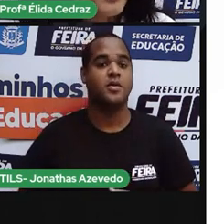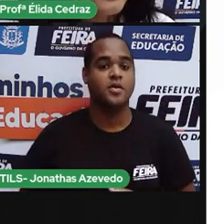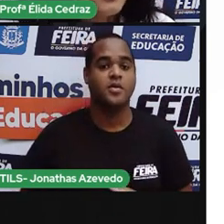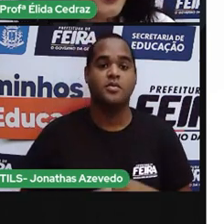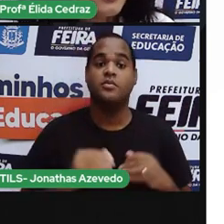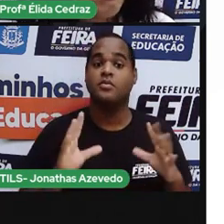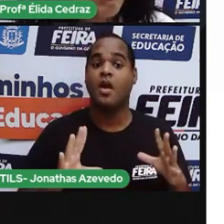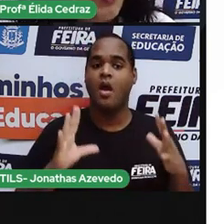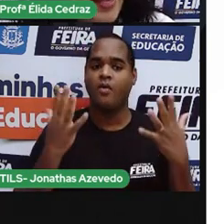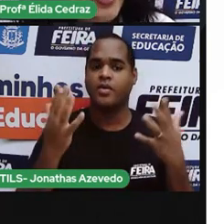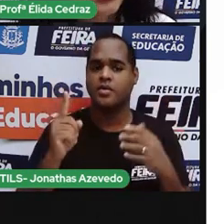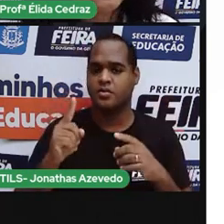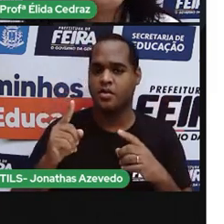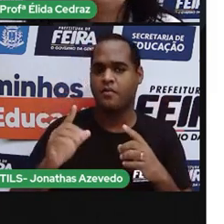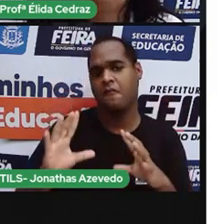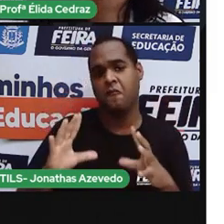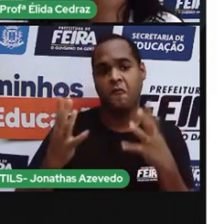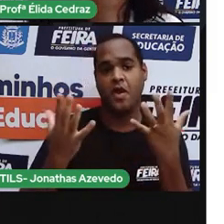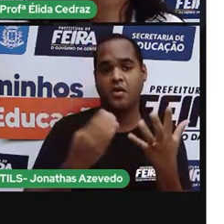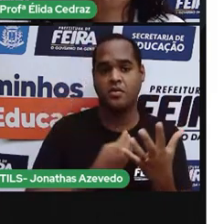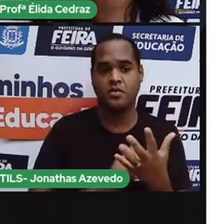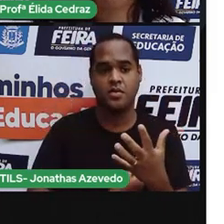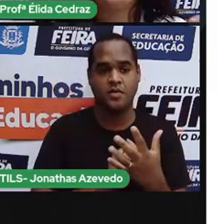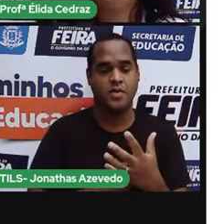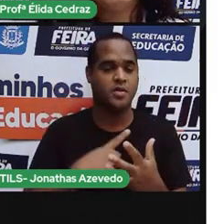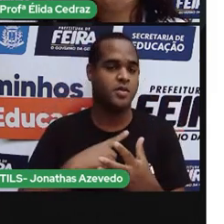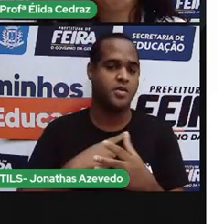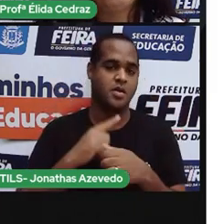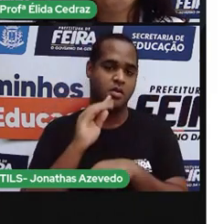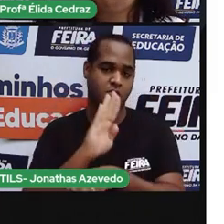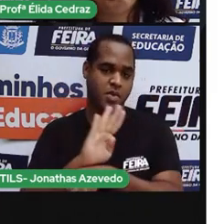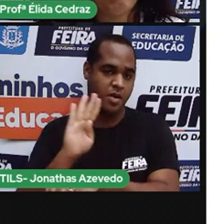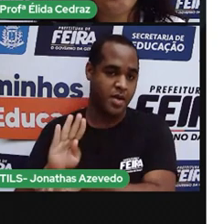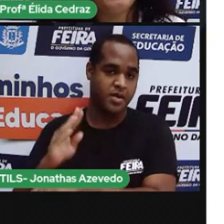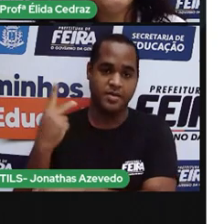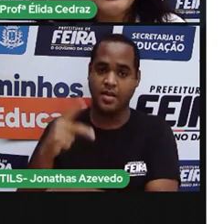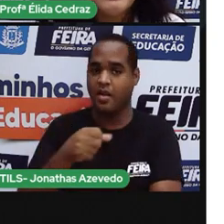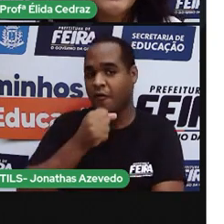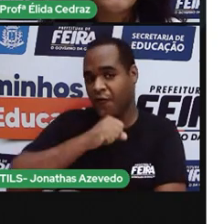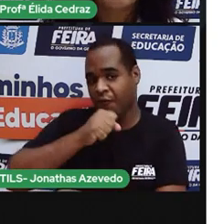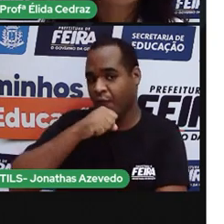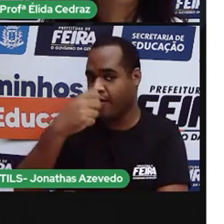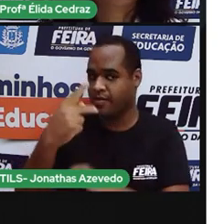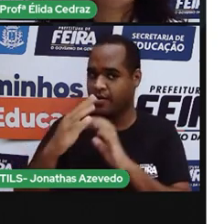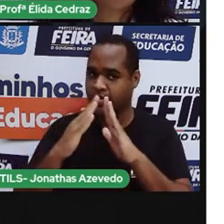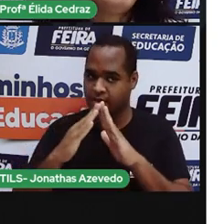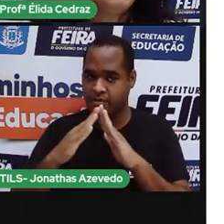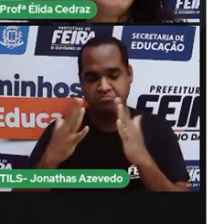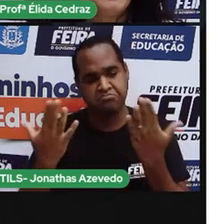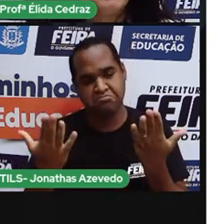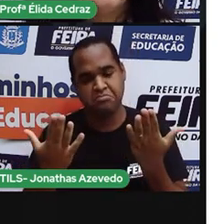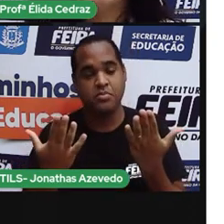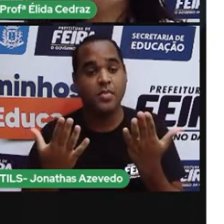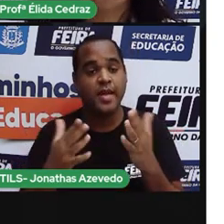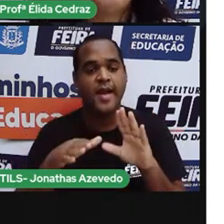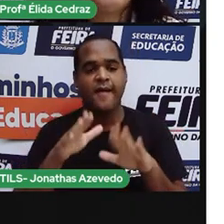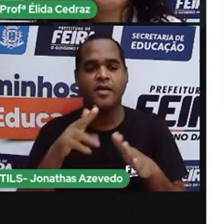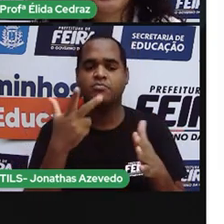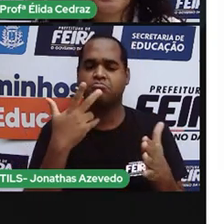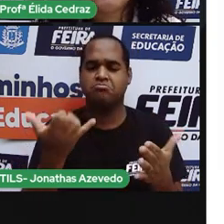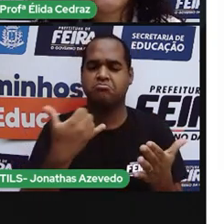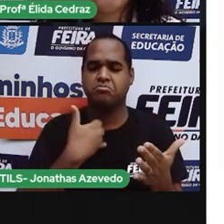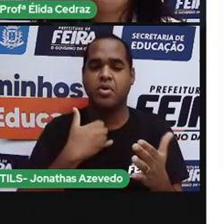Acontece essa festa no bairro que a minha avó mora. Diz pra gente que